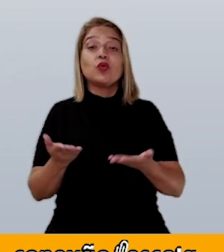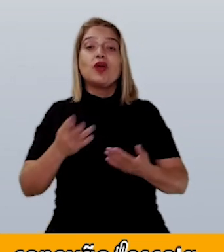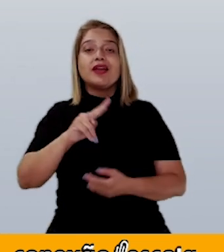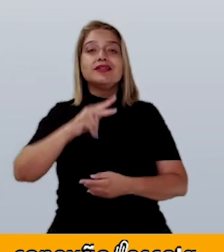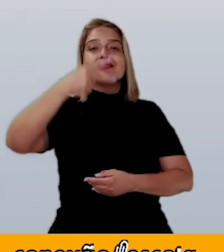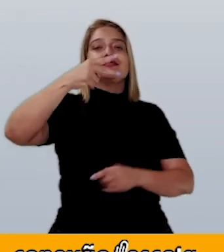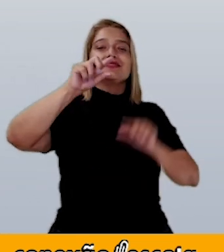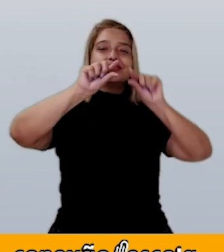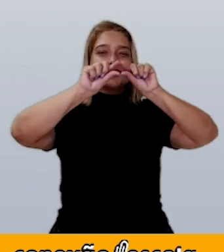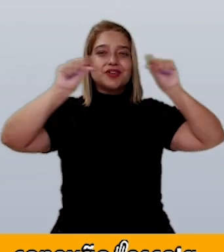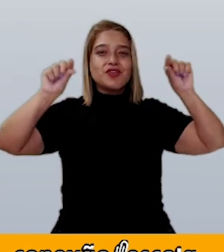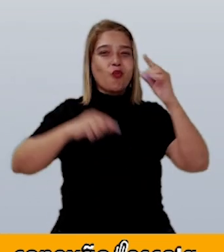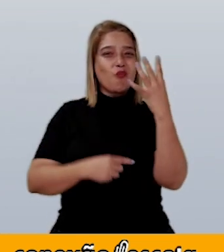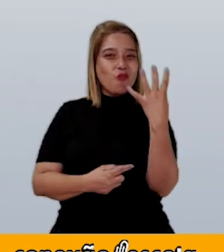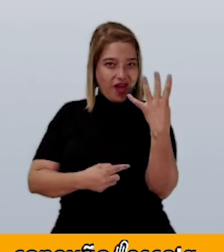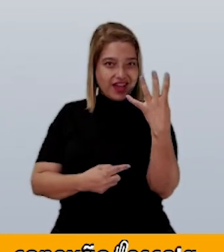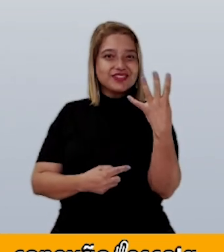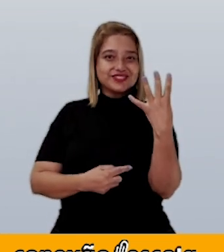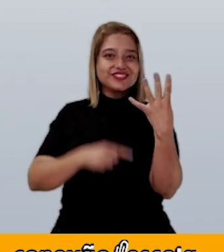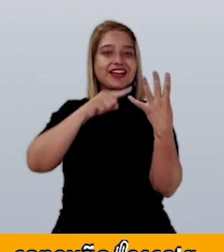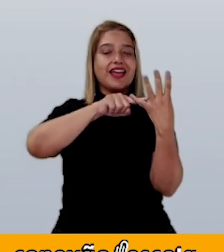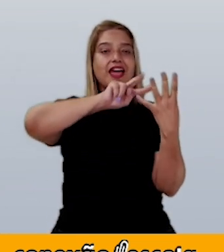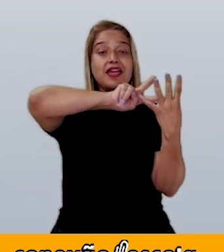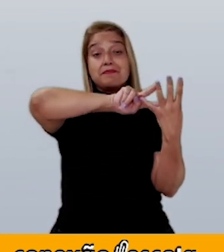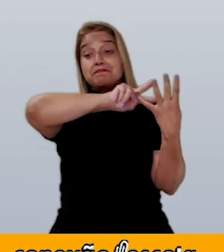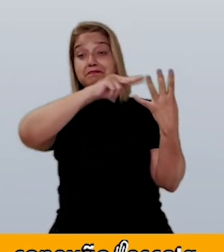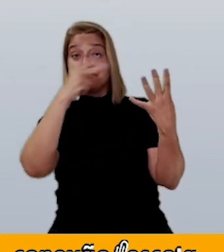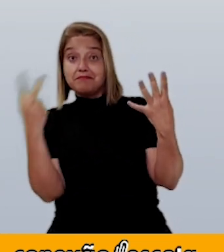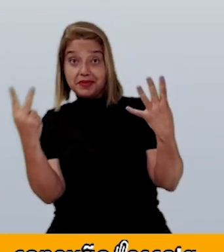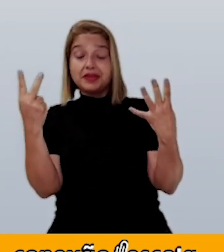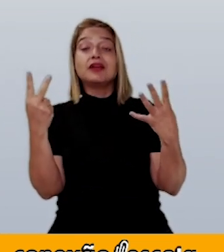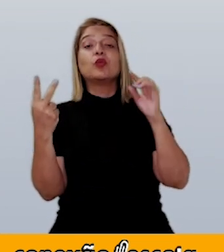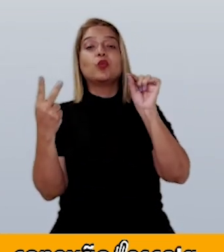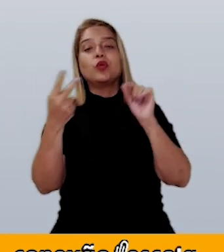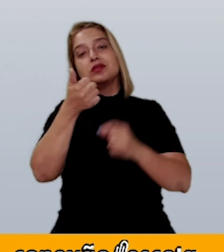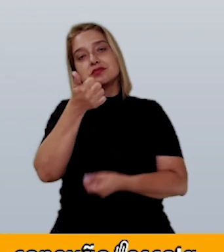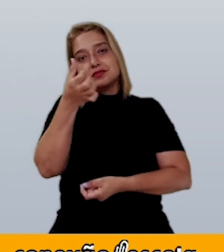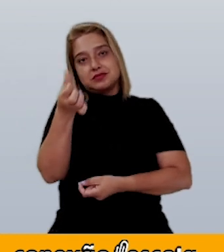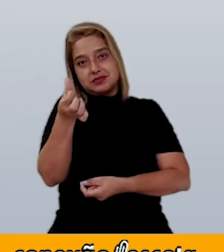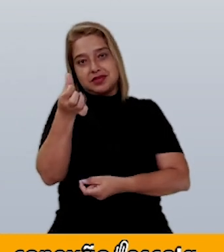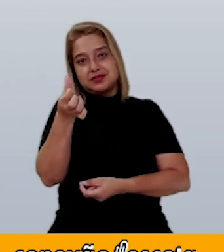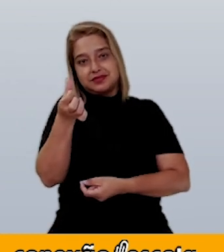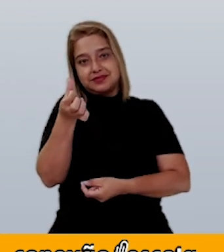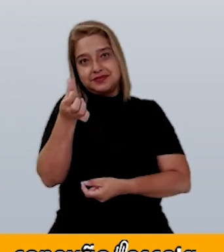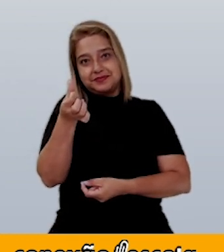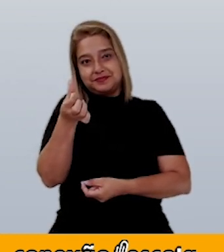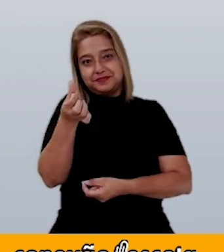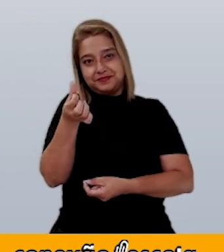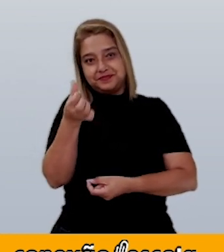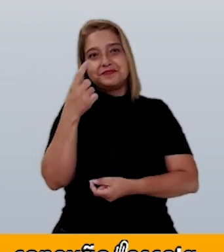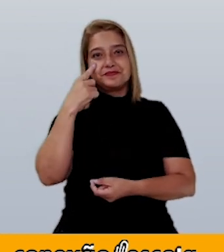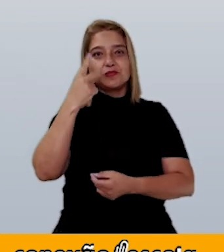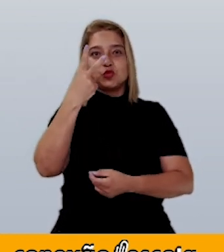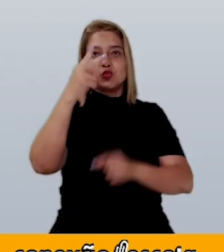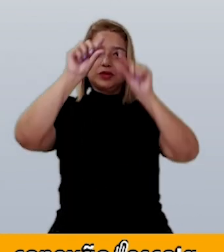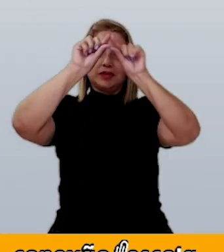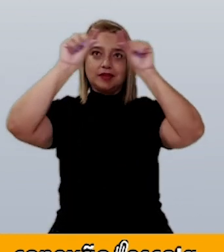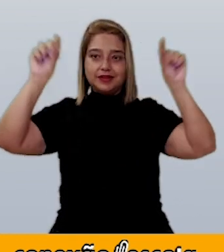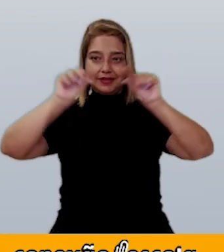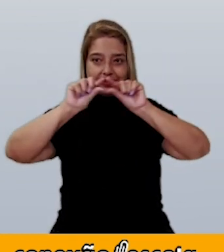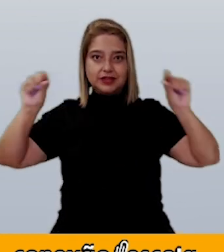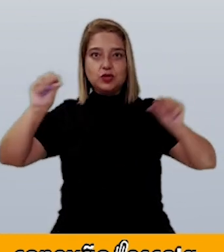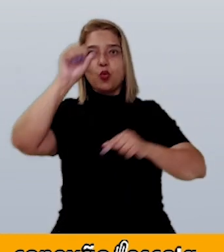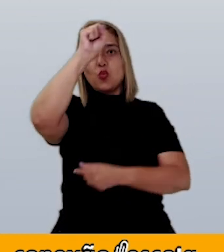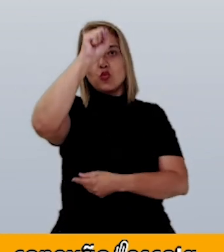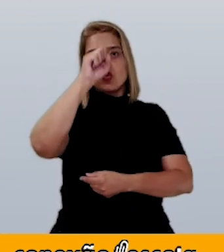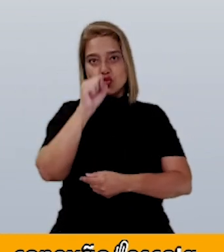acima quatro quadradinhos que se transformarão em dezesseis. Duas linhas com oito